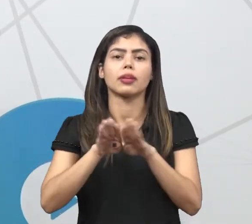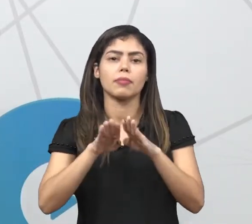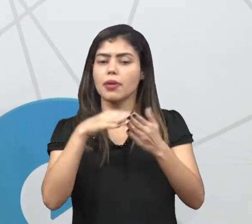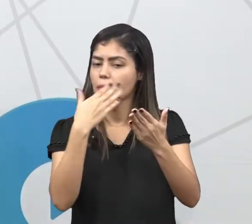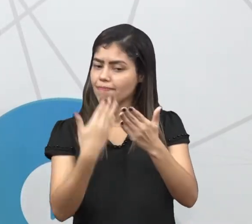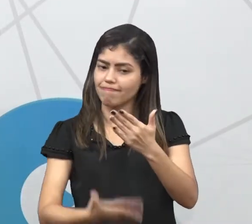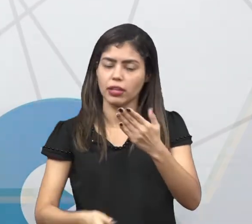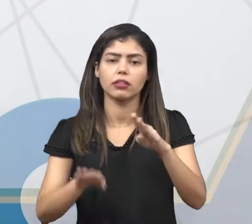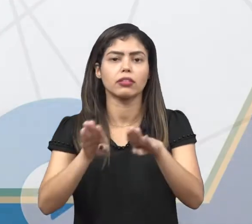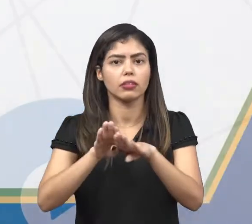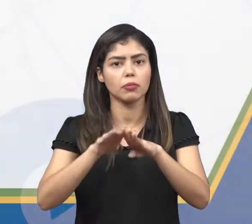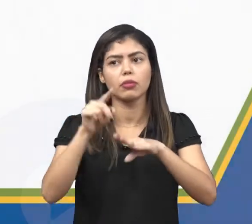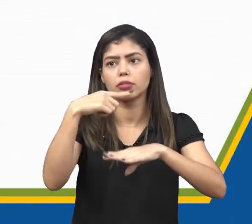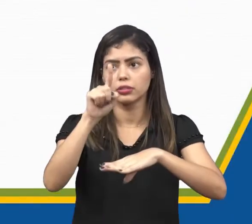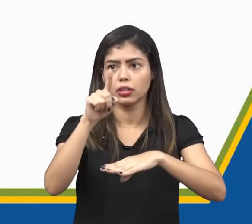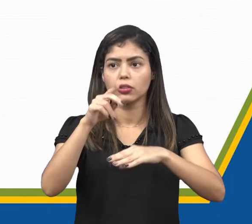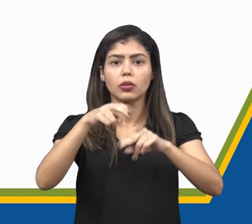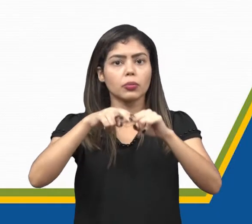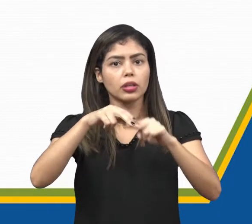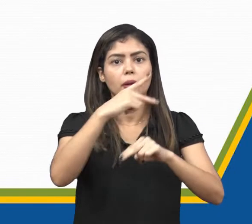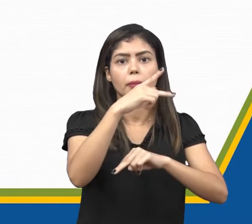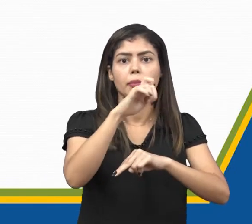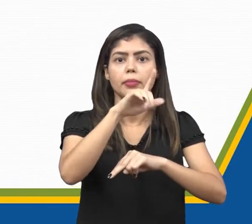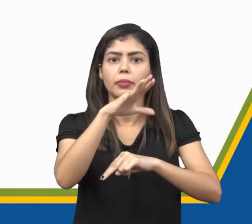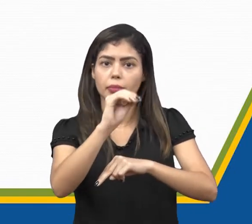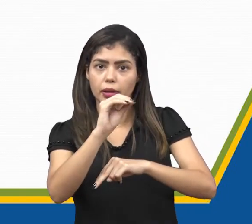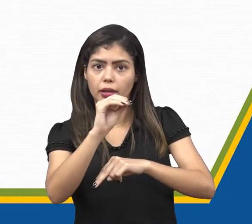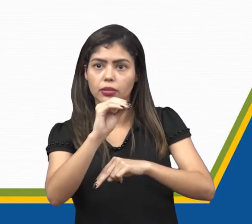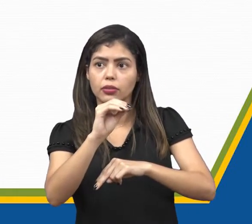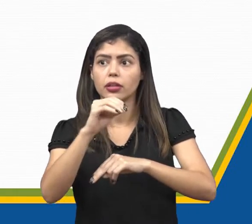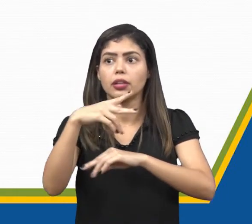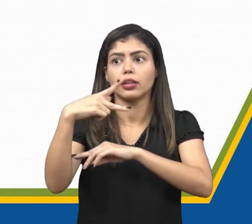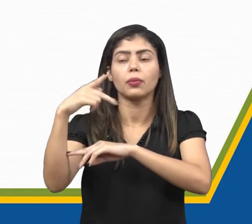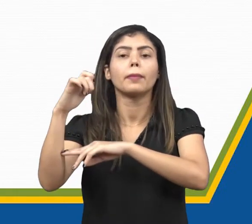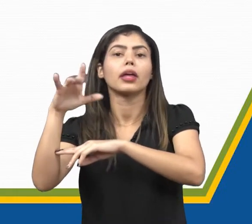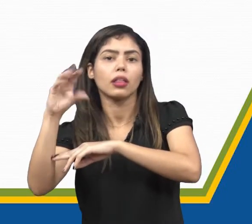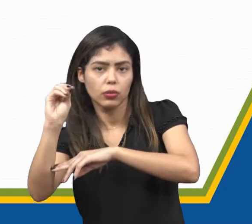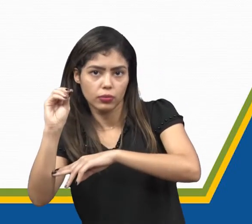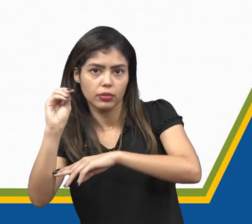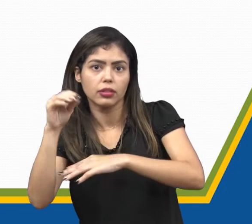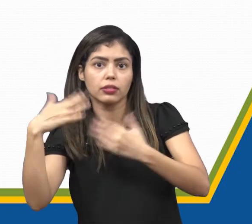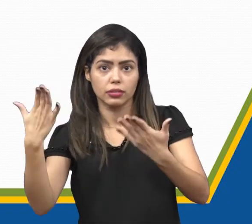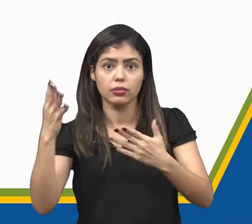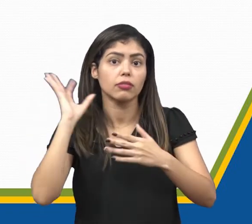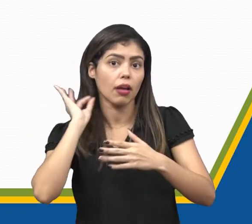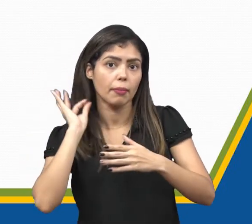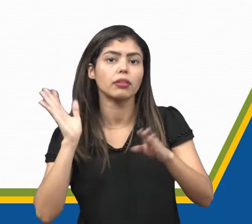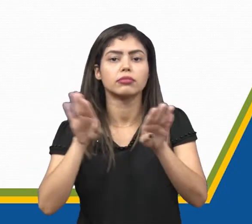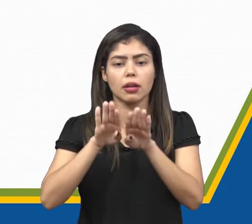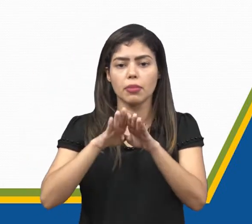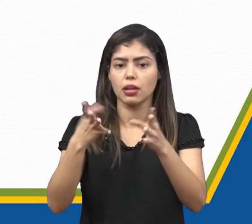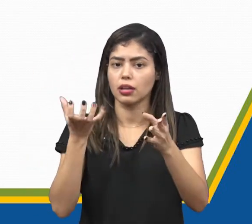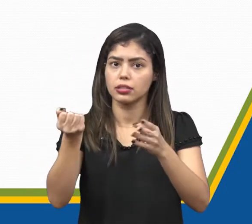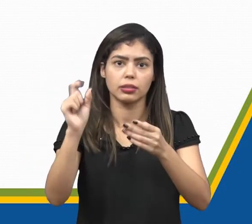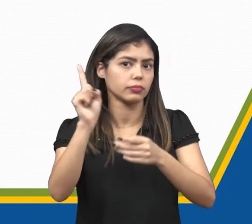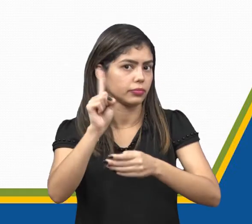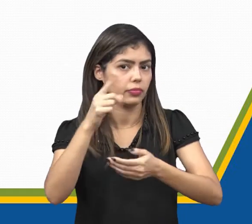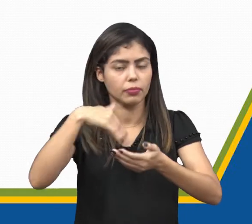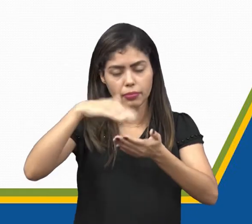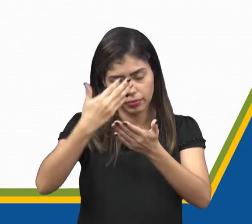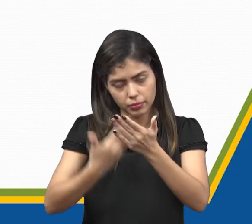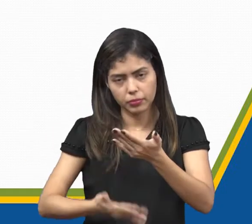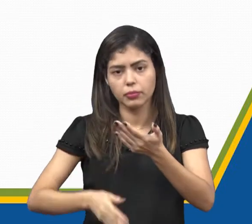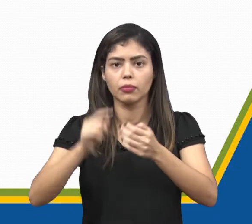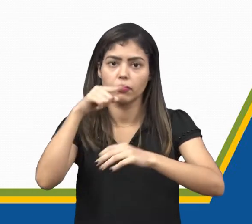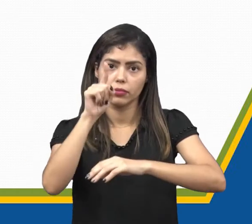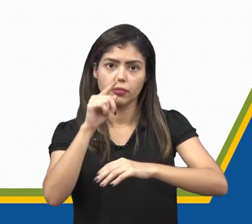não recebem mais acento. Portanto, tanto pelo, do verbo pelar, quanto pelo, enquanto cabelo, não recebem mais acento.